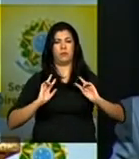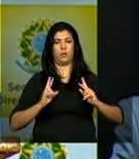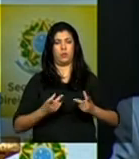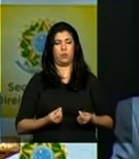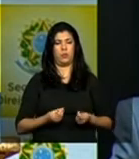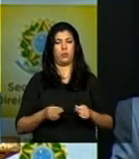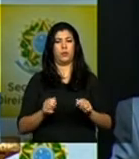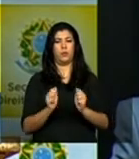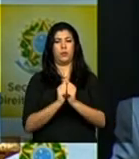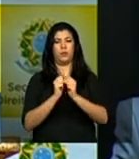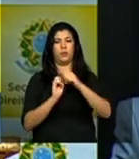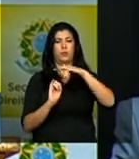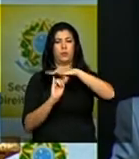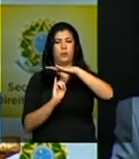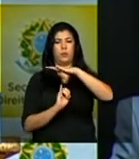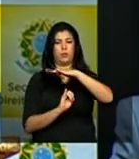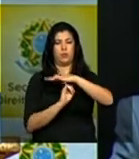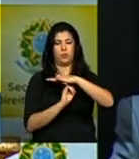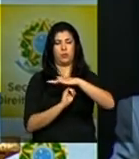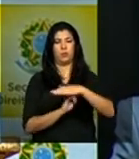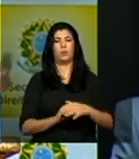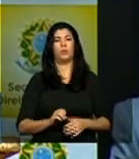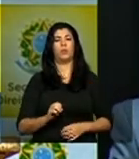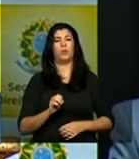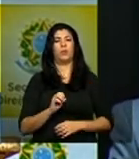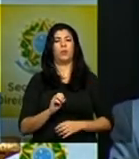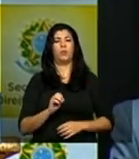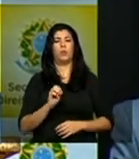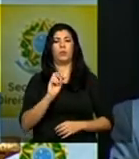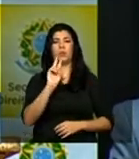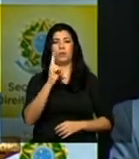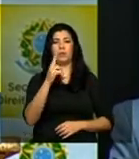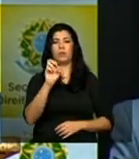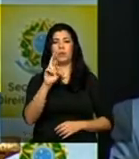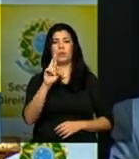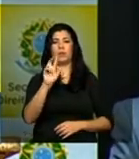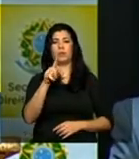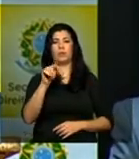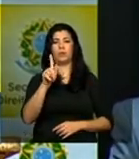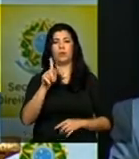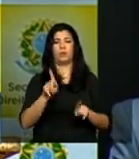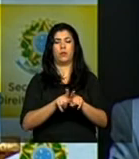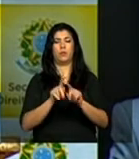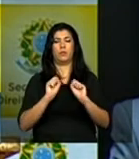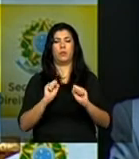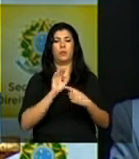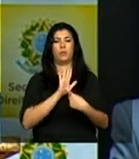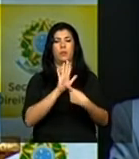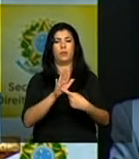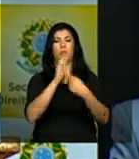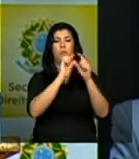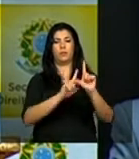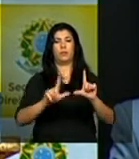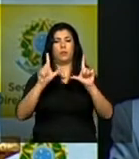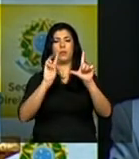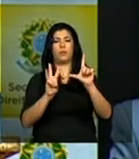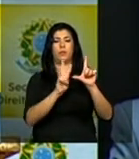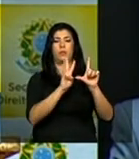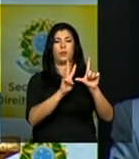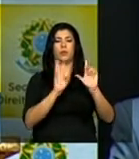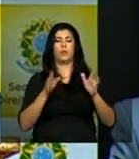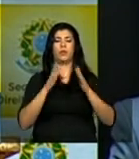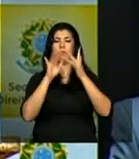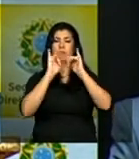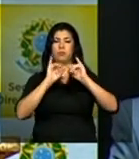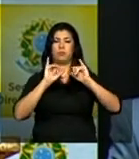o Instituto Vladimir Herzog nós pudéssemos estar apresentando o portal nós contamos aqui como eu